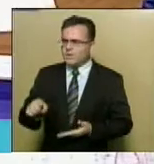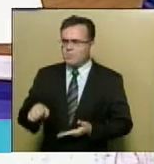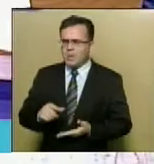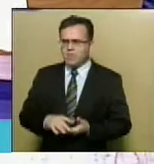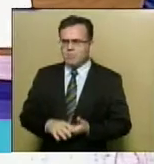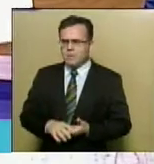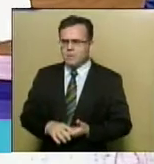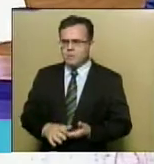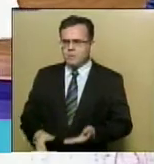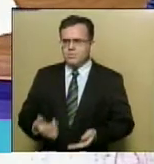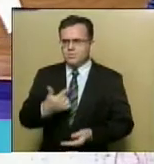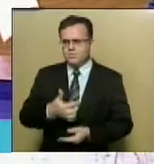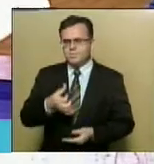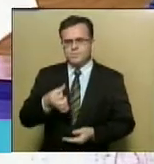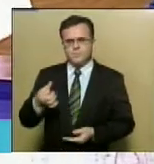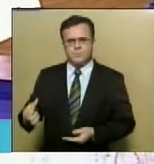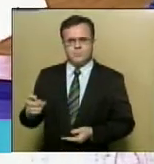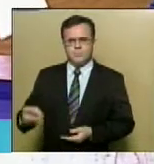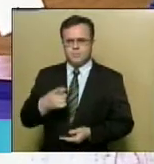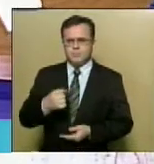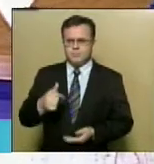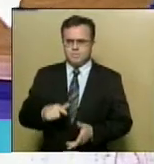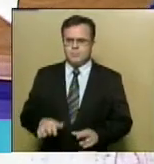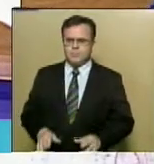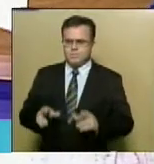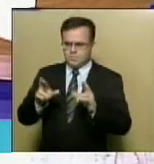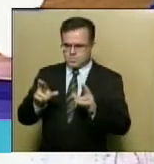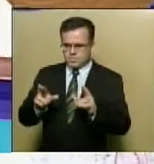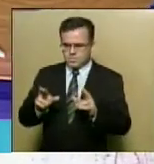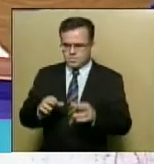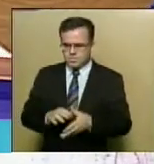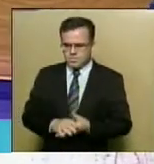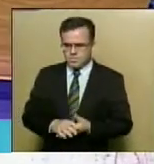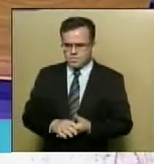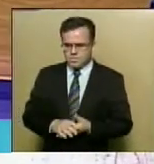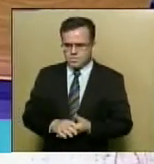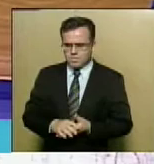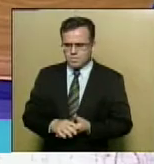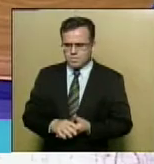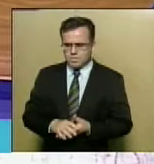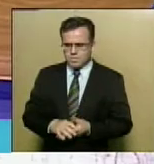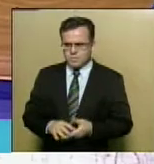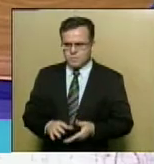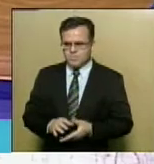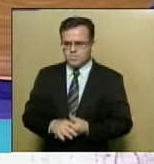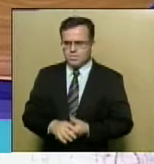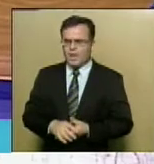Requerimento número 266, 2017, de autoria do deputado Anderbal Marinho.